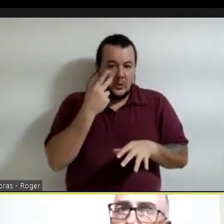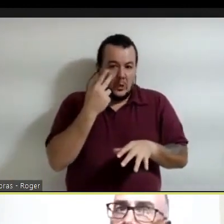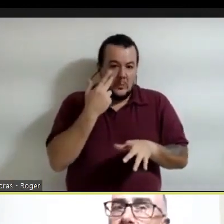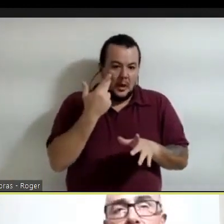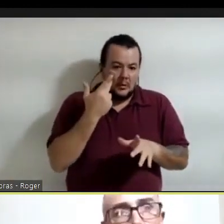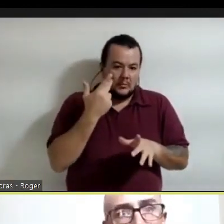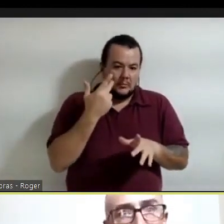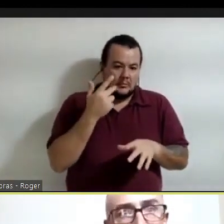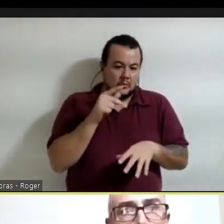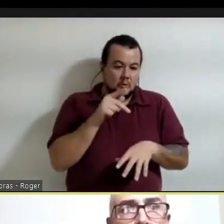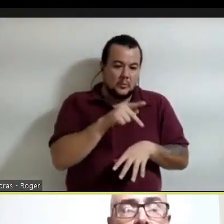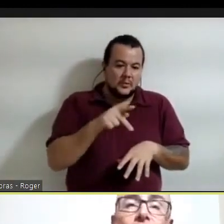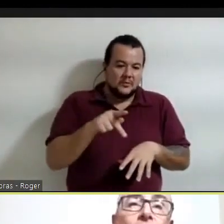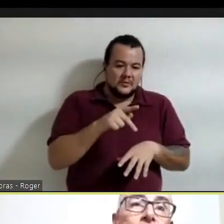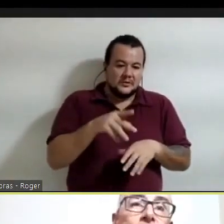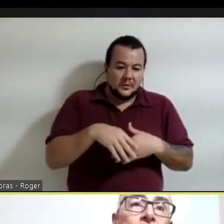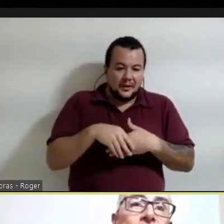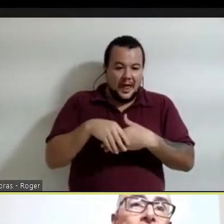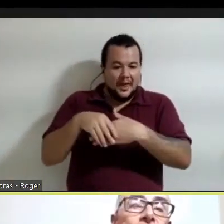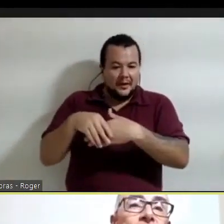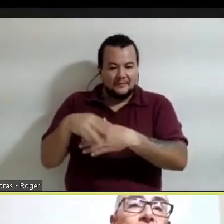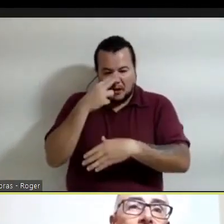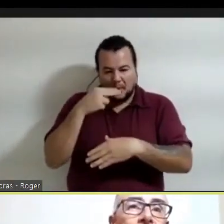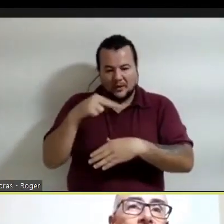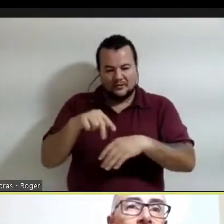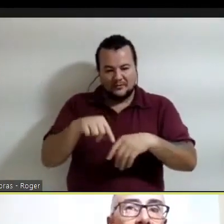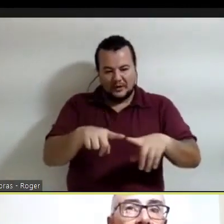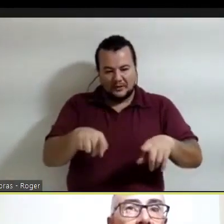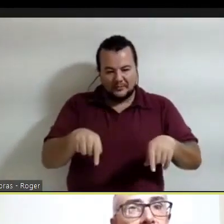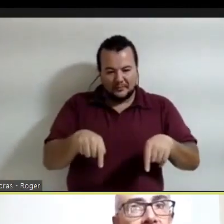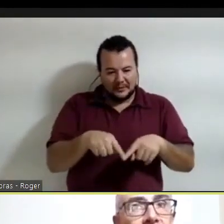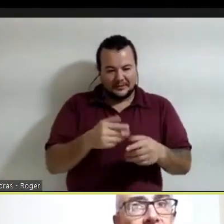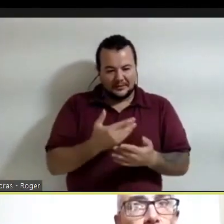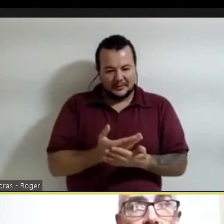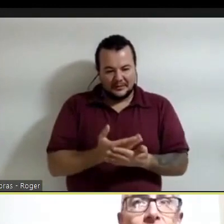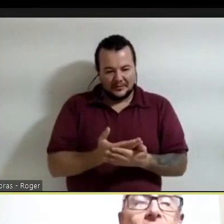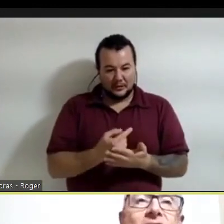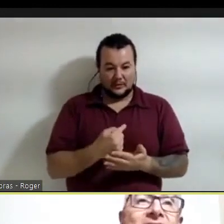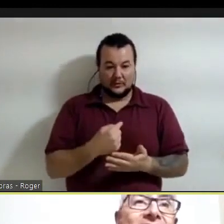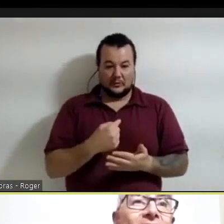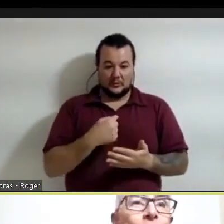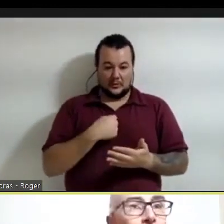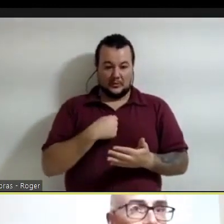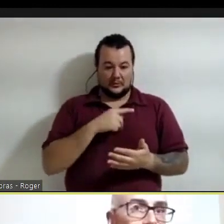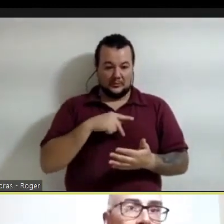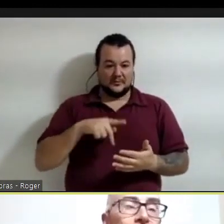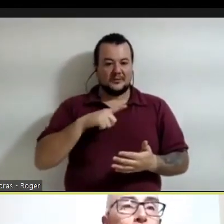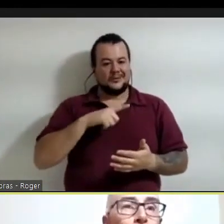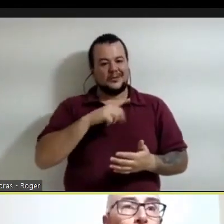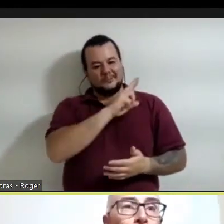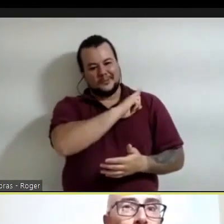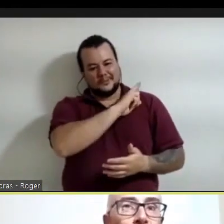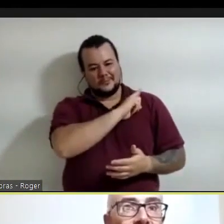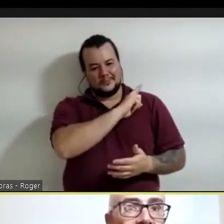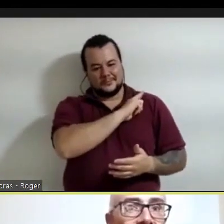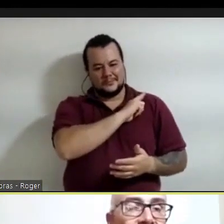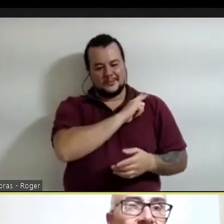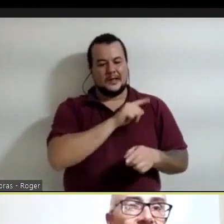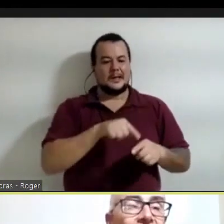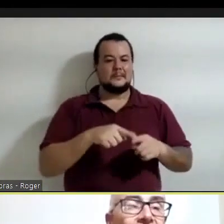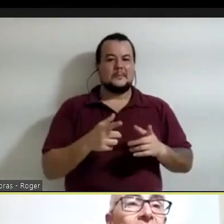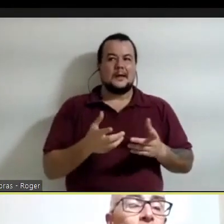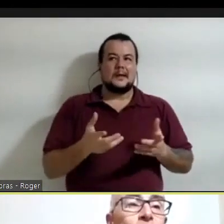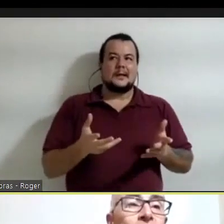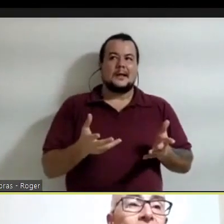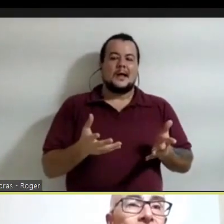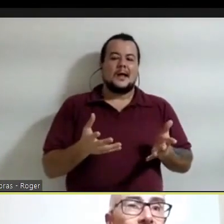Eles são muito cautelosos e, então, nesse sentido, essa é a parte do jogo que nos corresponde a nós. Essa,